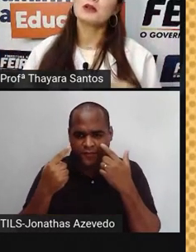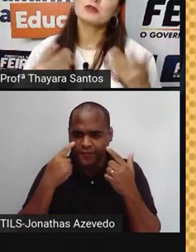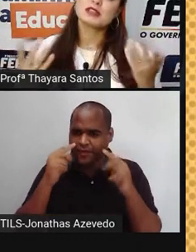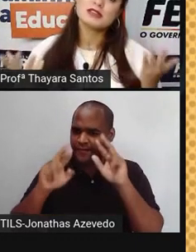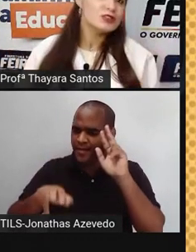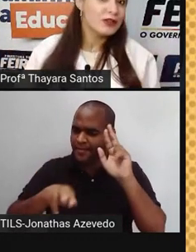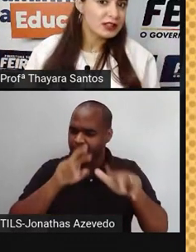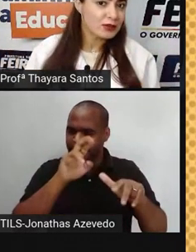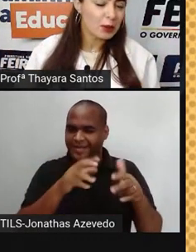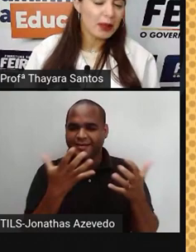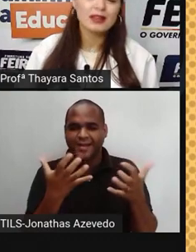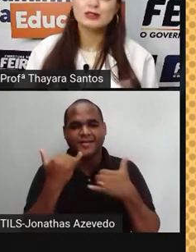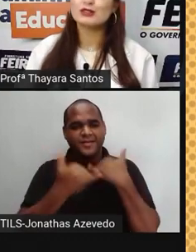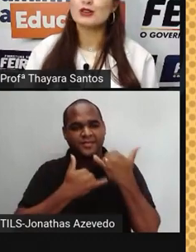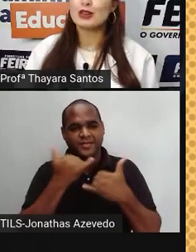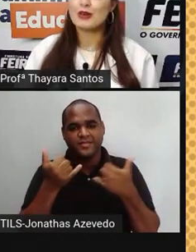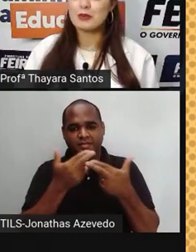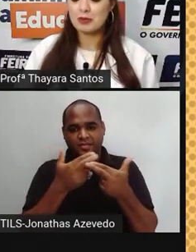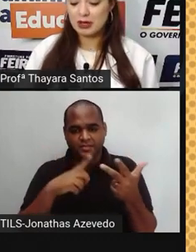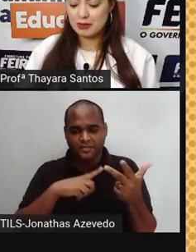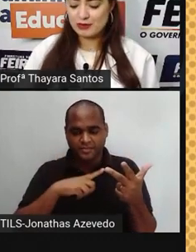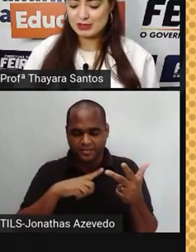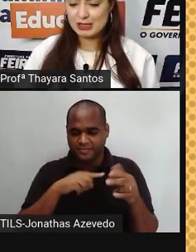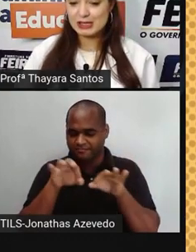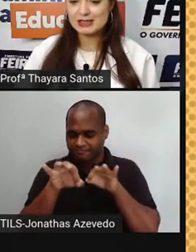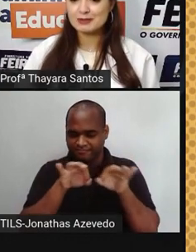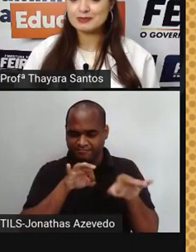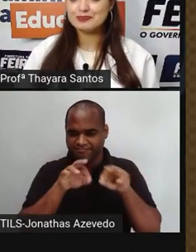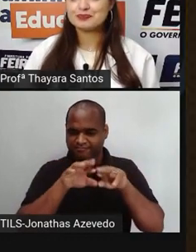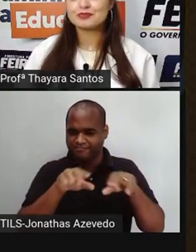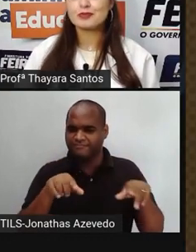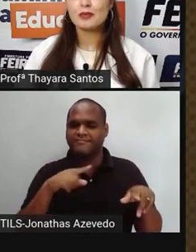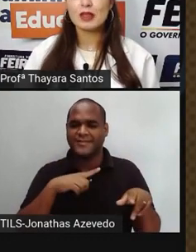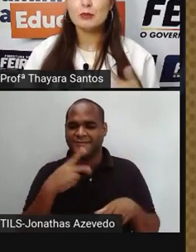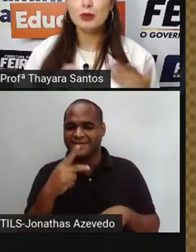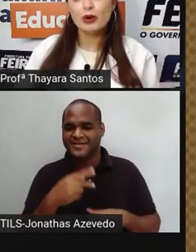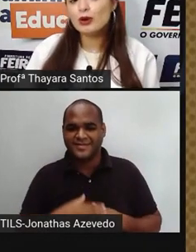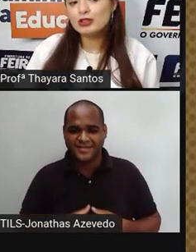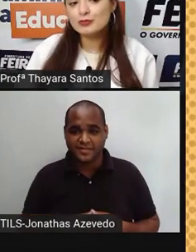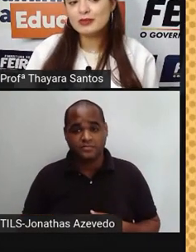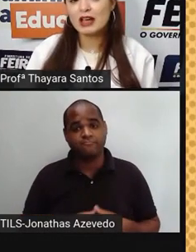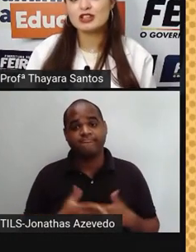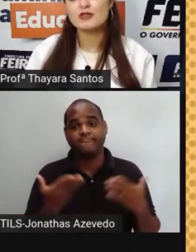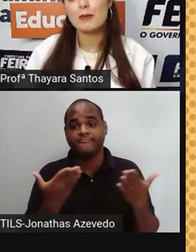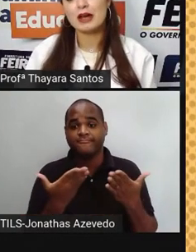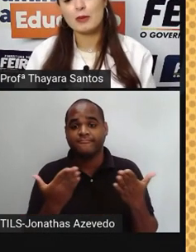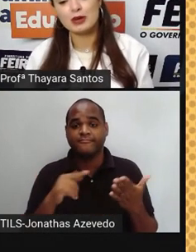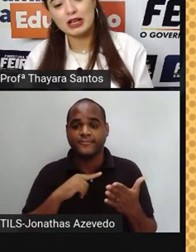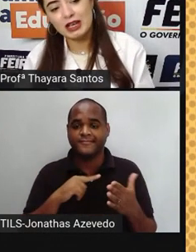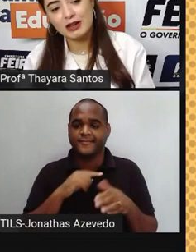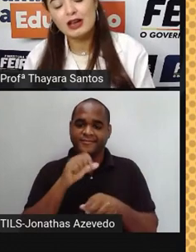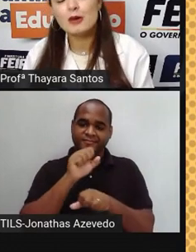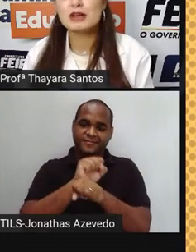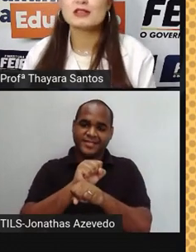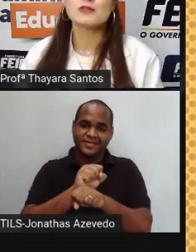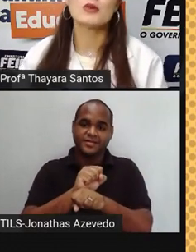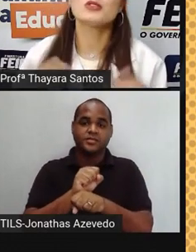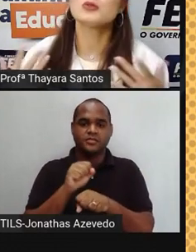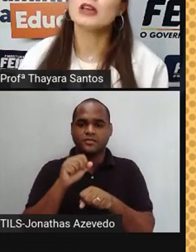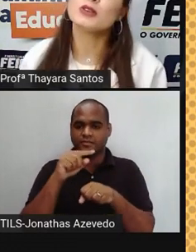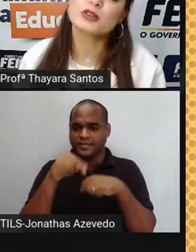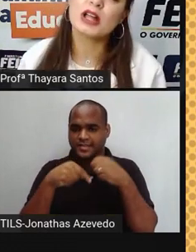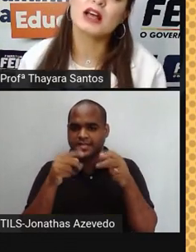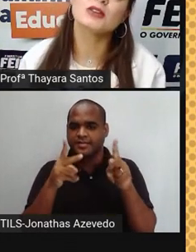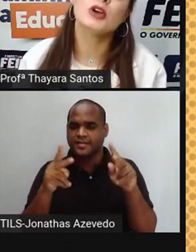E espero que vocês se divirtam também no joguinho que eu preparei para vocês. Por hoje, a gente vai parar por aqui. Mas vocês vão